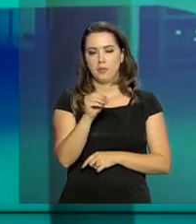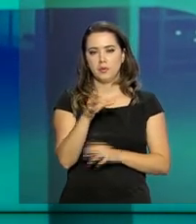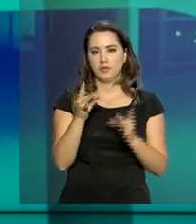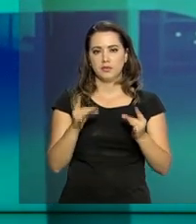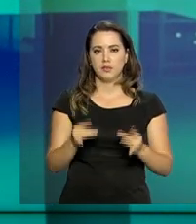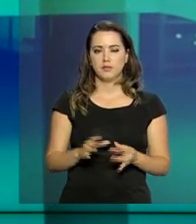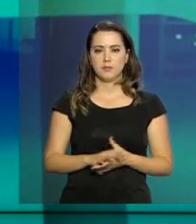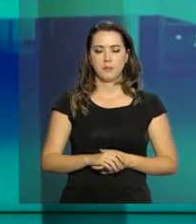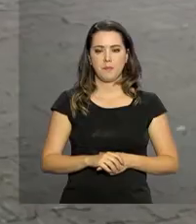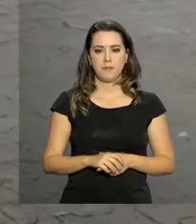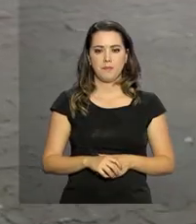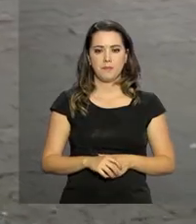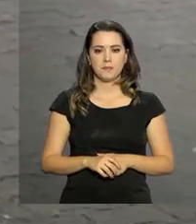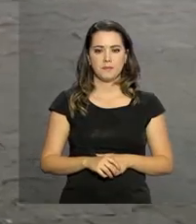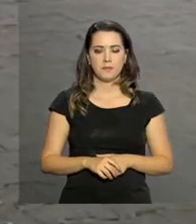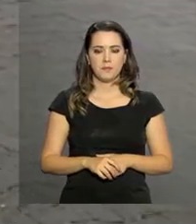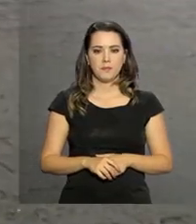detalhes.